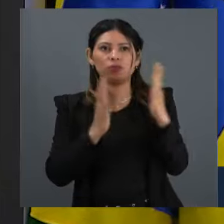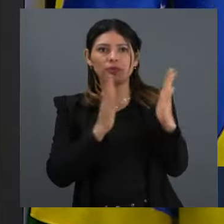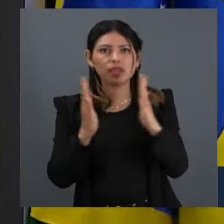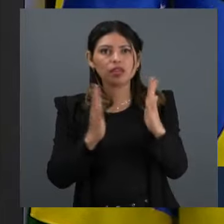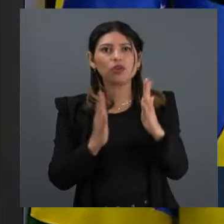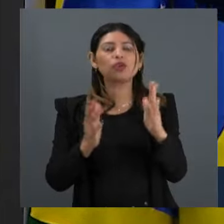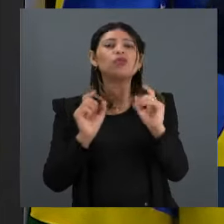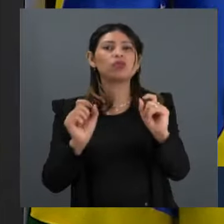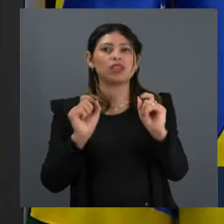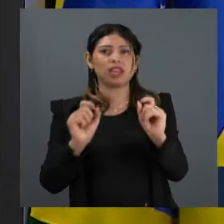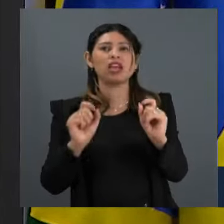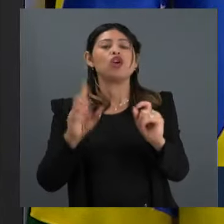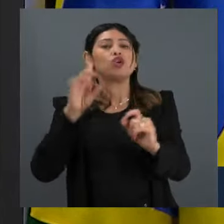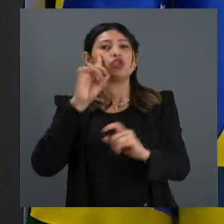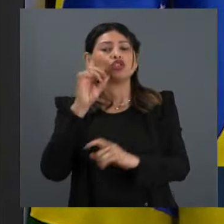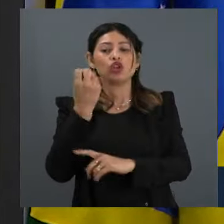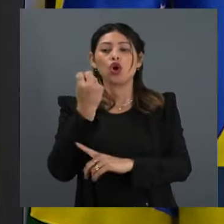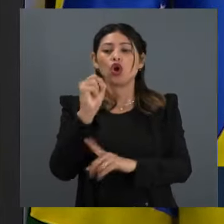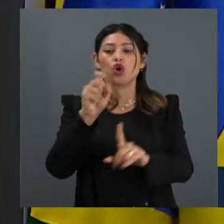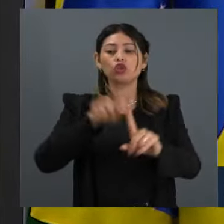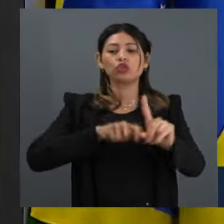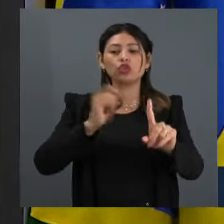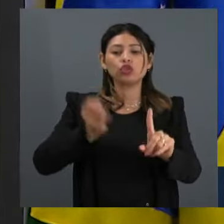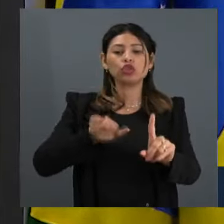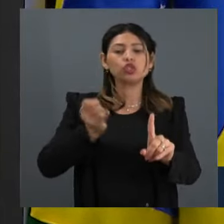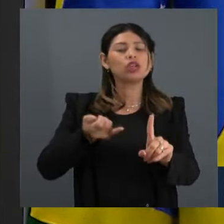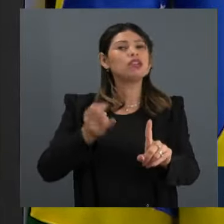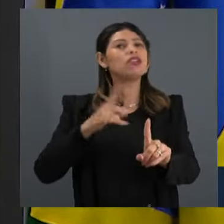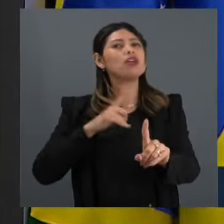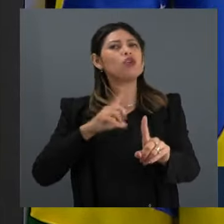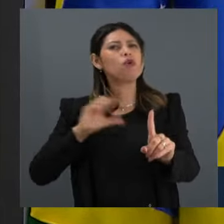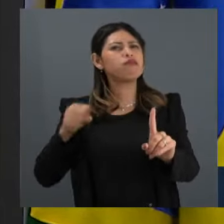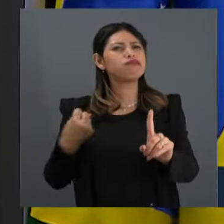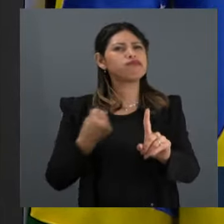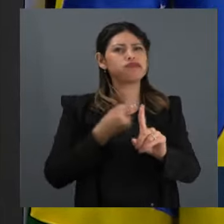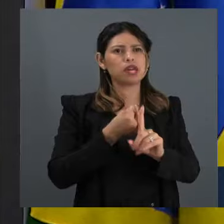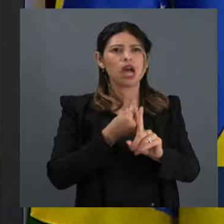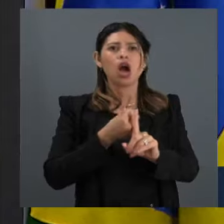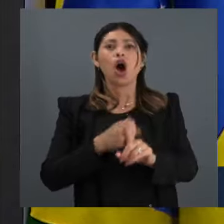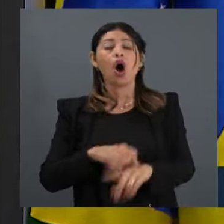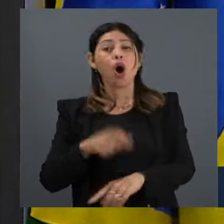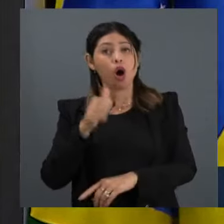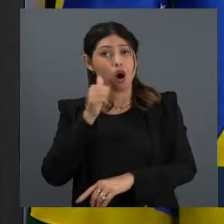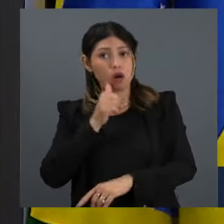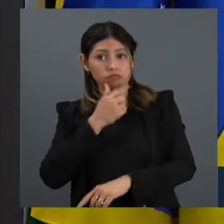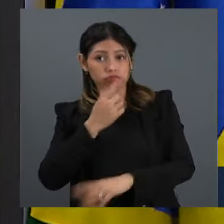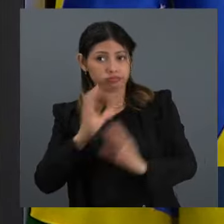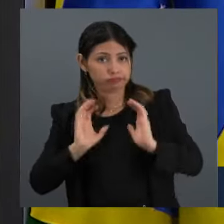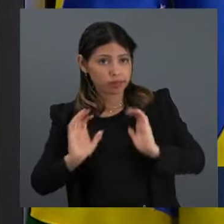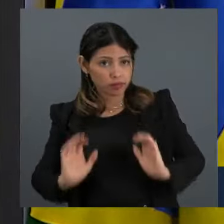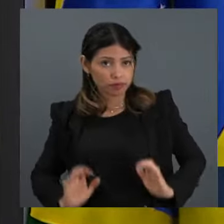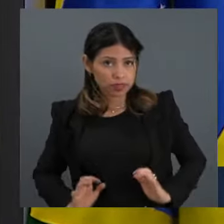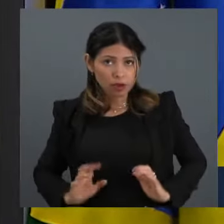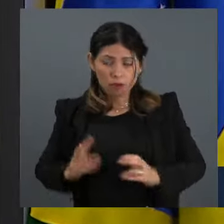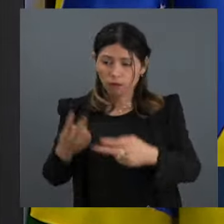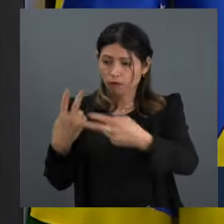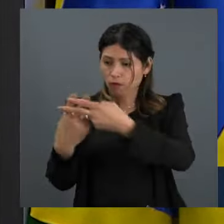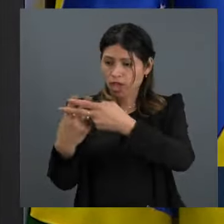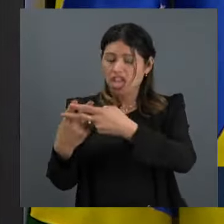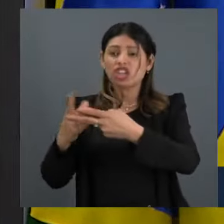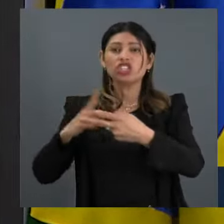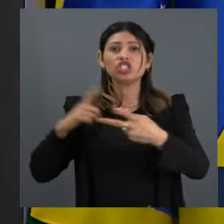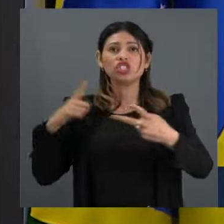violentos de 8 de janeiro, onde cidadãs e cidadãos detidos, portando uma bandeira do Brasil e uma Bíblia,